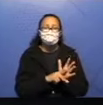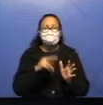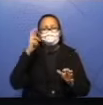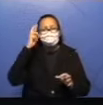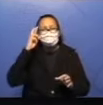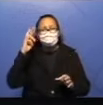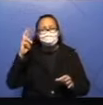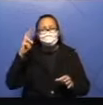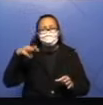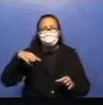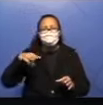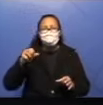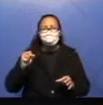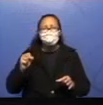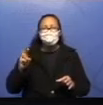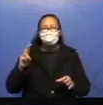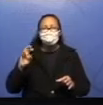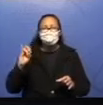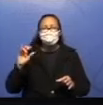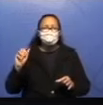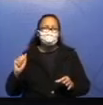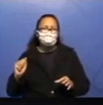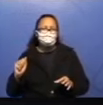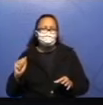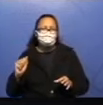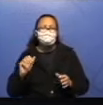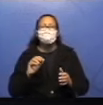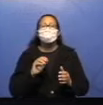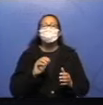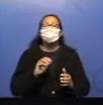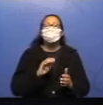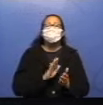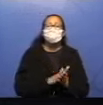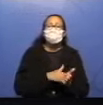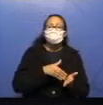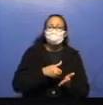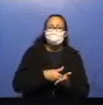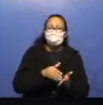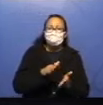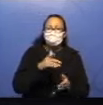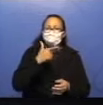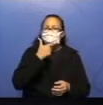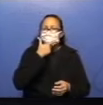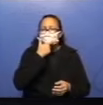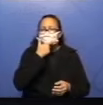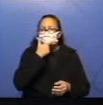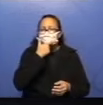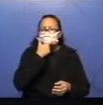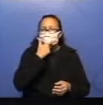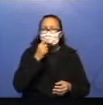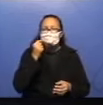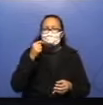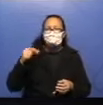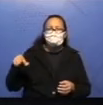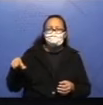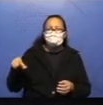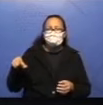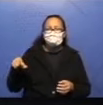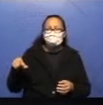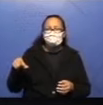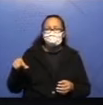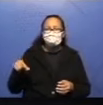e aqui o sal, a margarina e o queijo. Percebam que só a Dona Maria está como substantivo próprio.